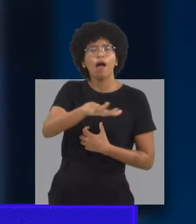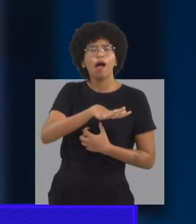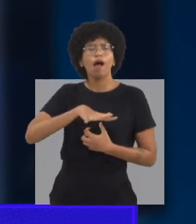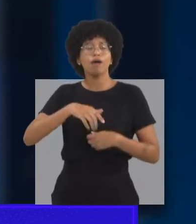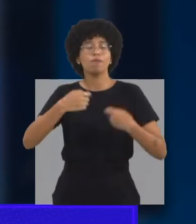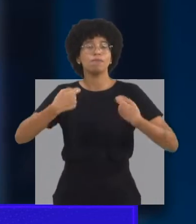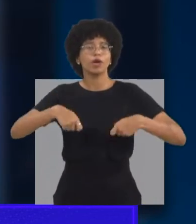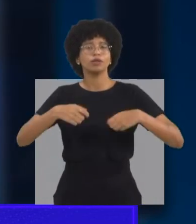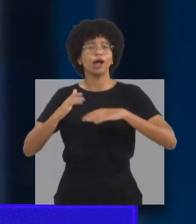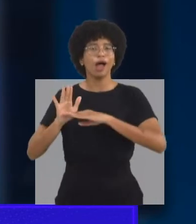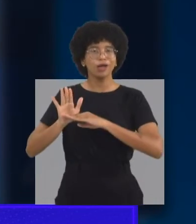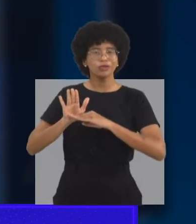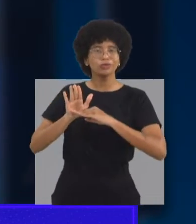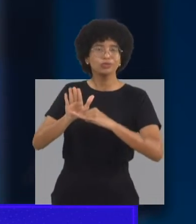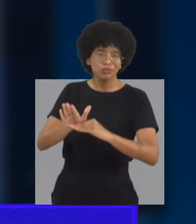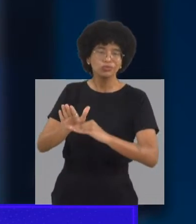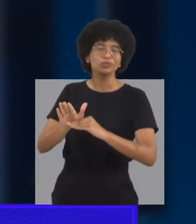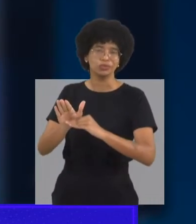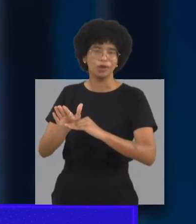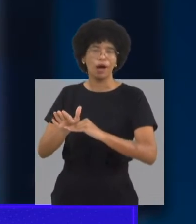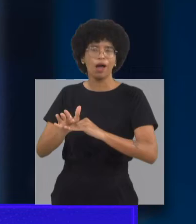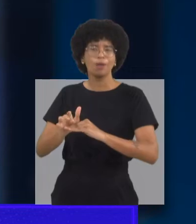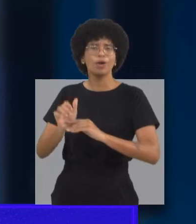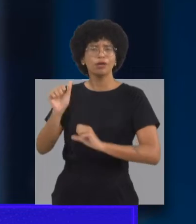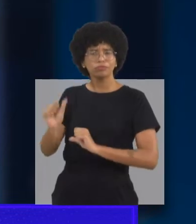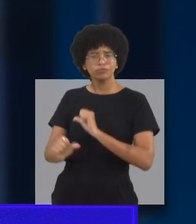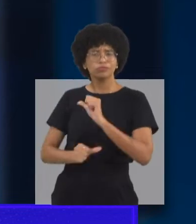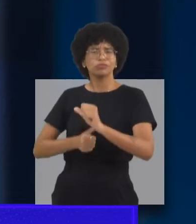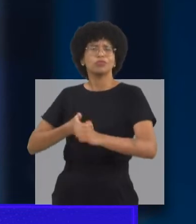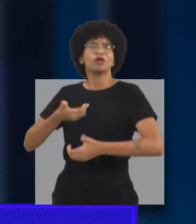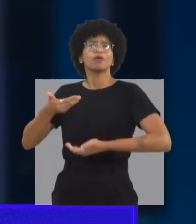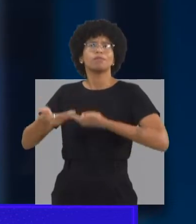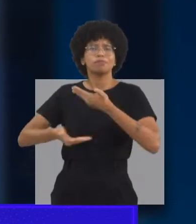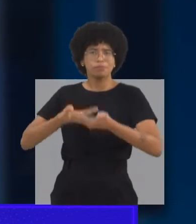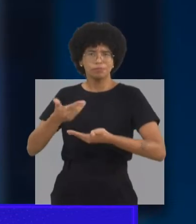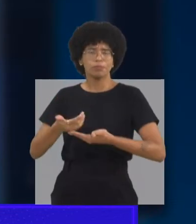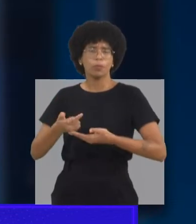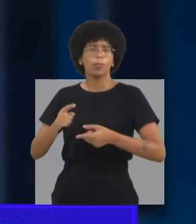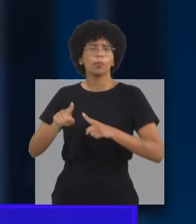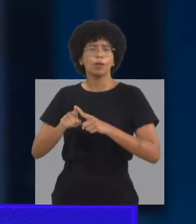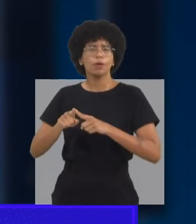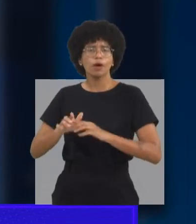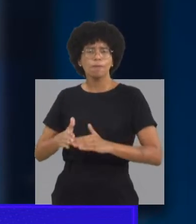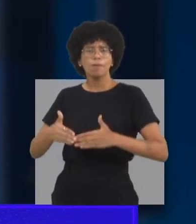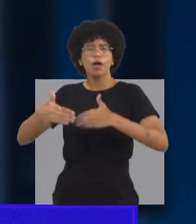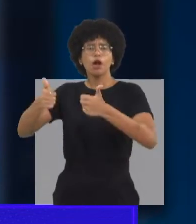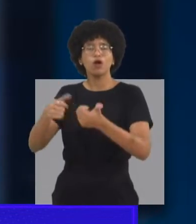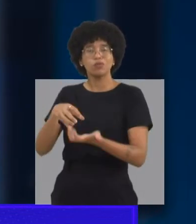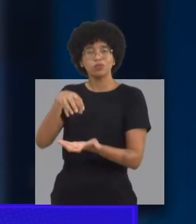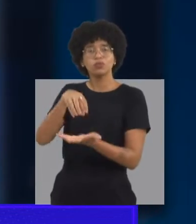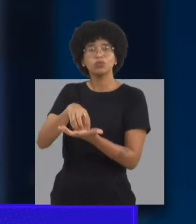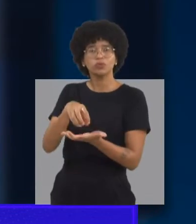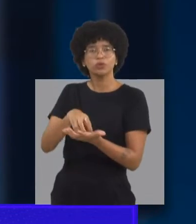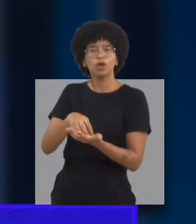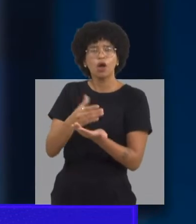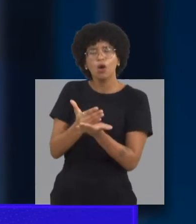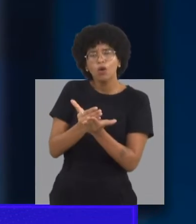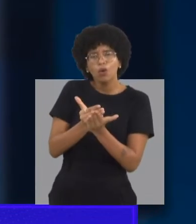musicoterapia, natação, então, o importante é olhar para cada indivíduo,